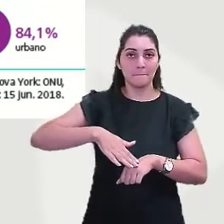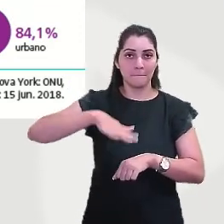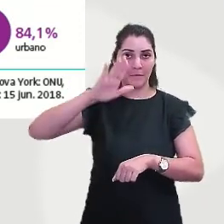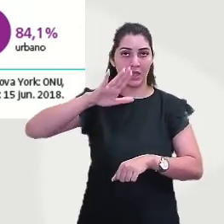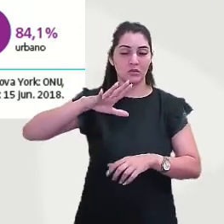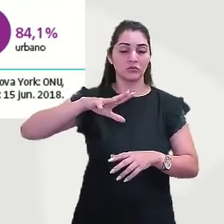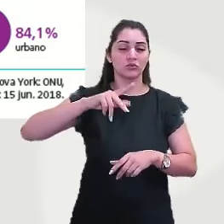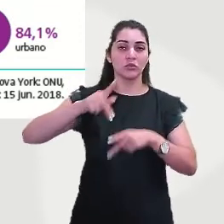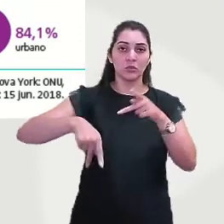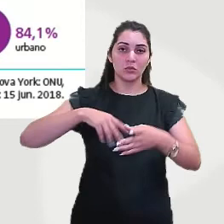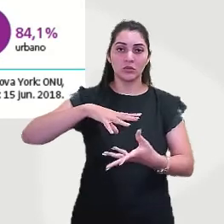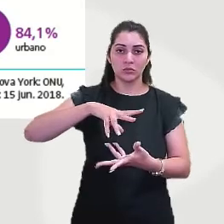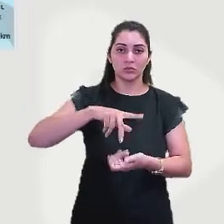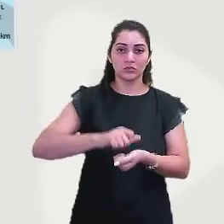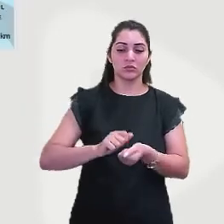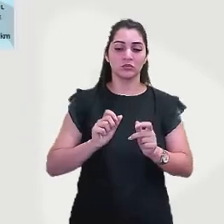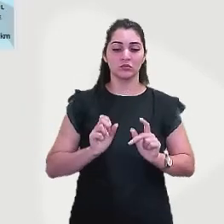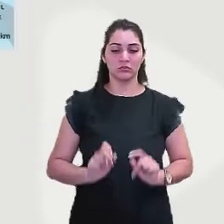Ok?